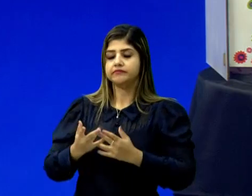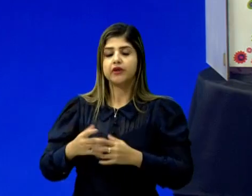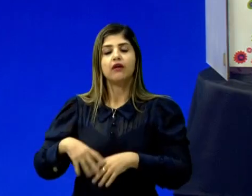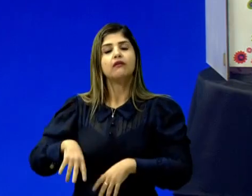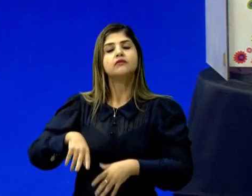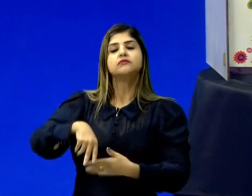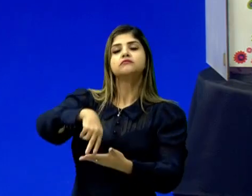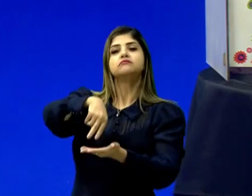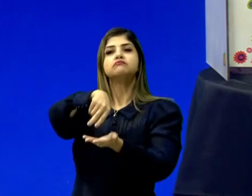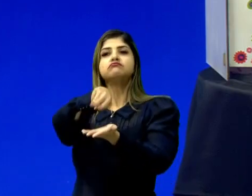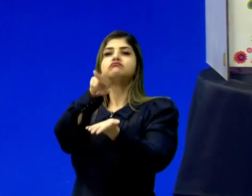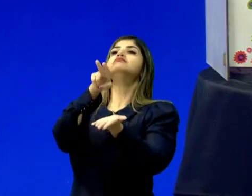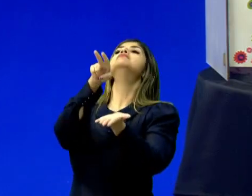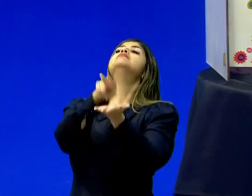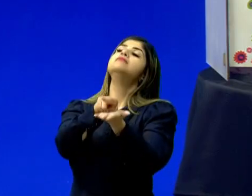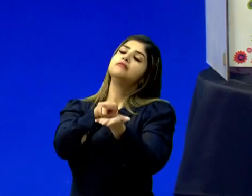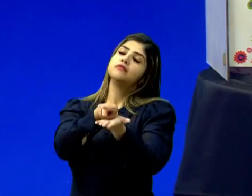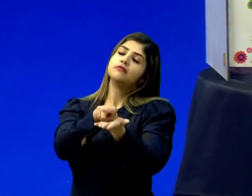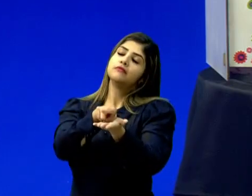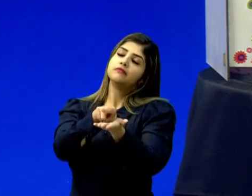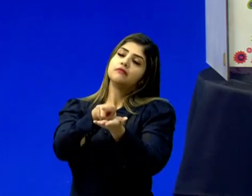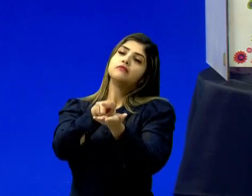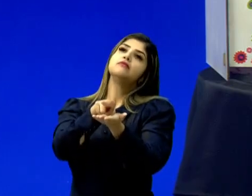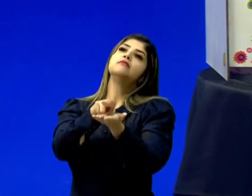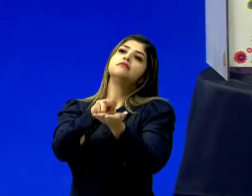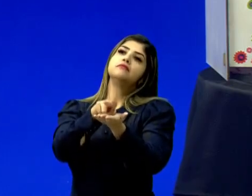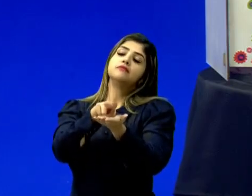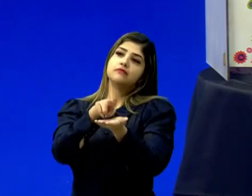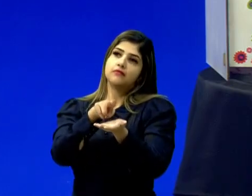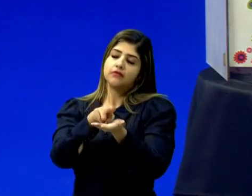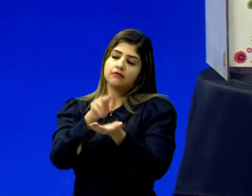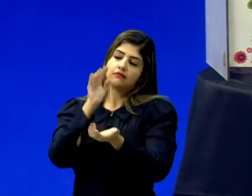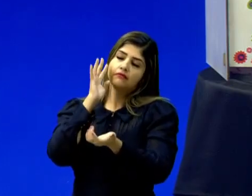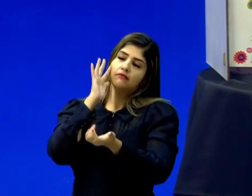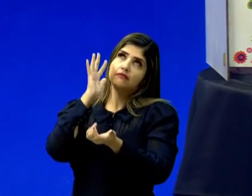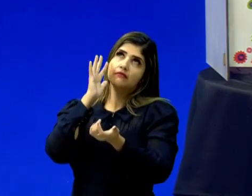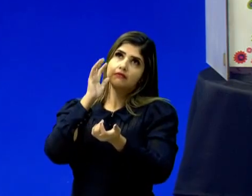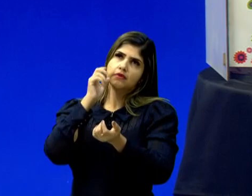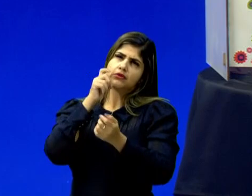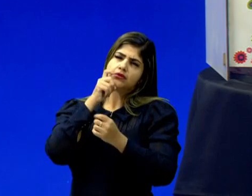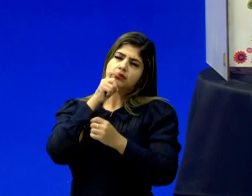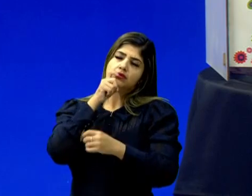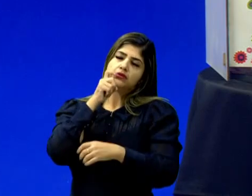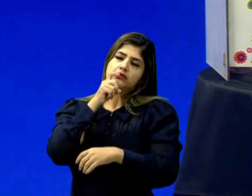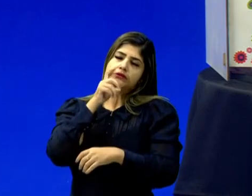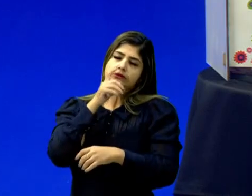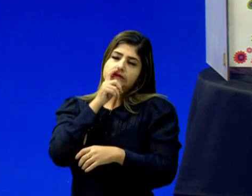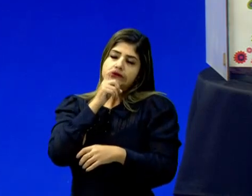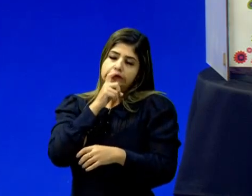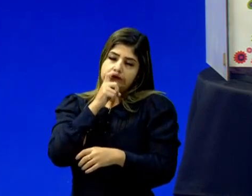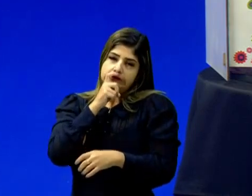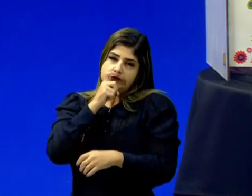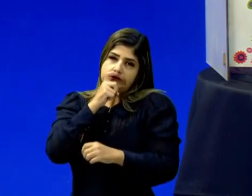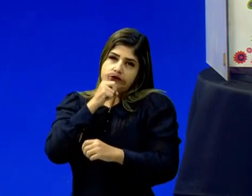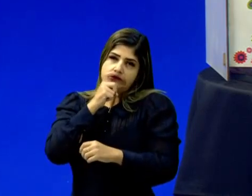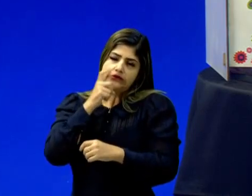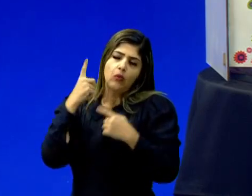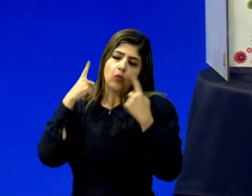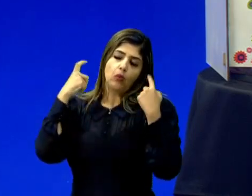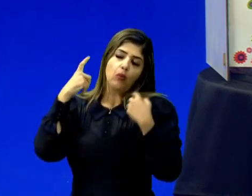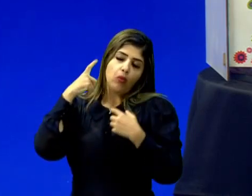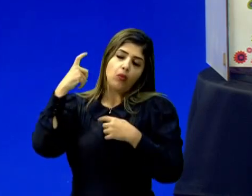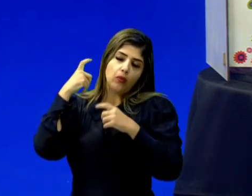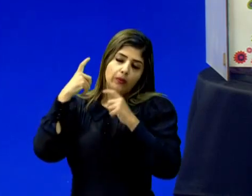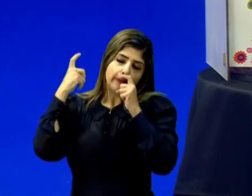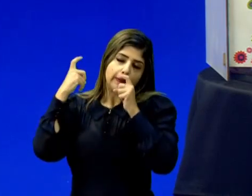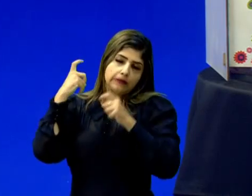E ela estava começando a sonhar. De repente, mais outro barulhinho. Ai, frio,